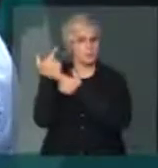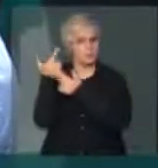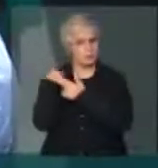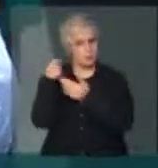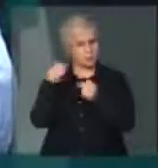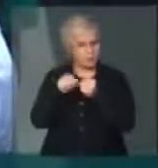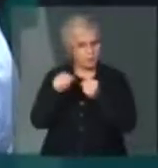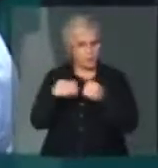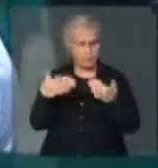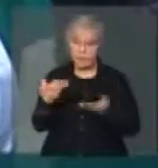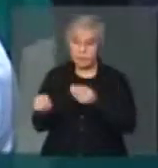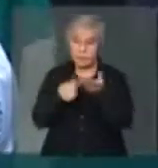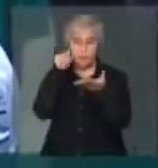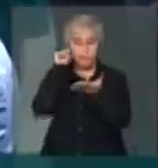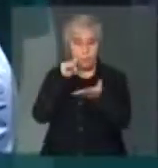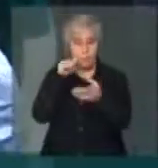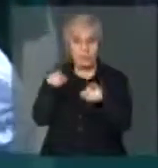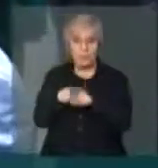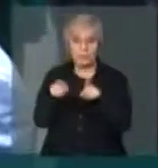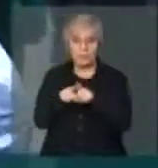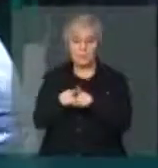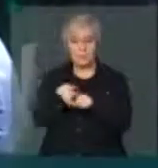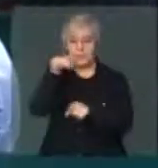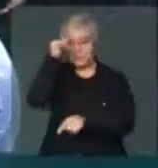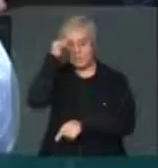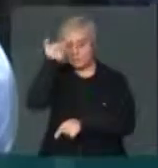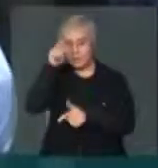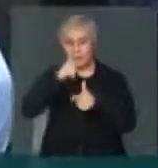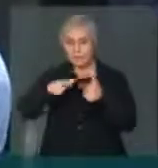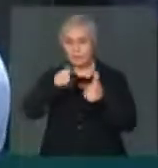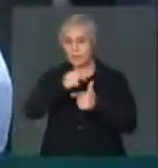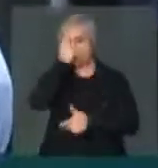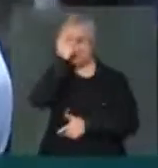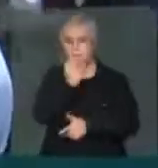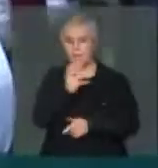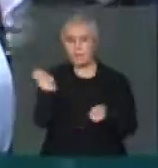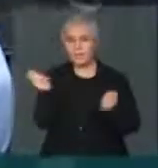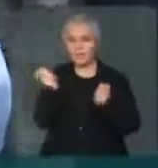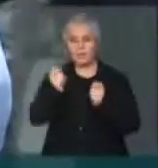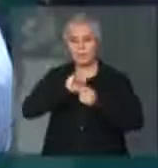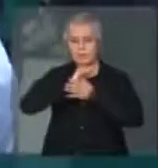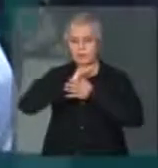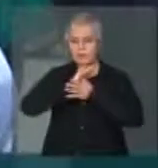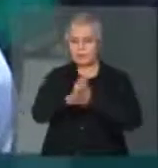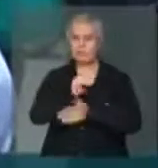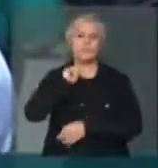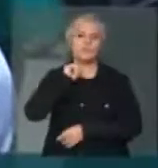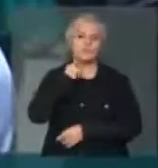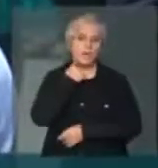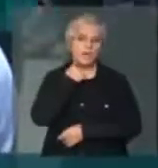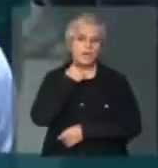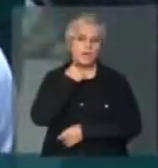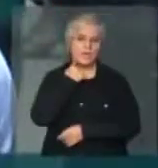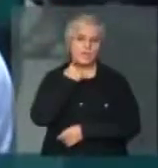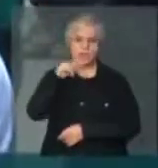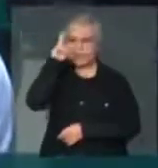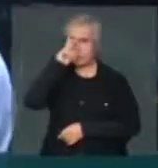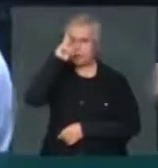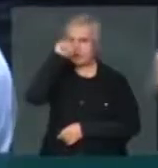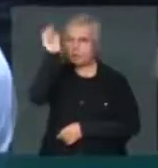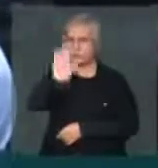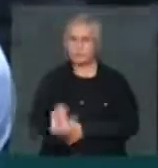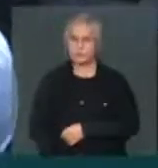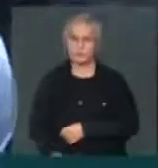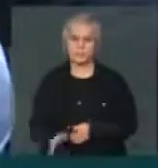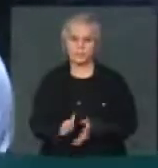cumprir Inclusive como mulher Para evitar que um problema sério venha macular a história do Brasil E a própria imagem do governo federal